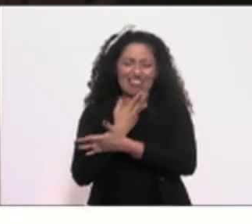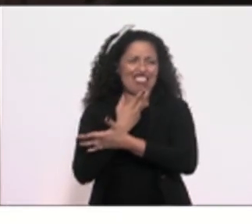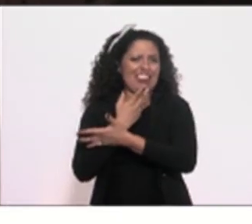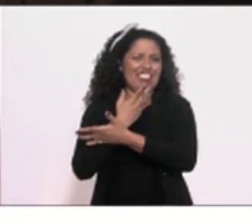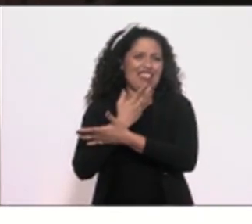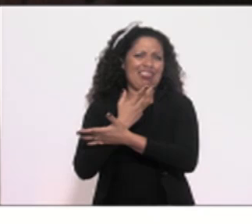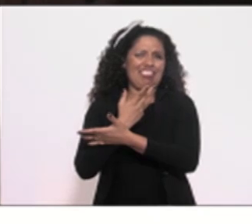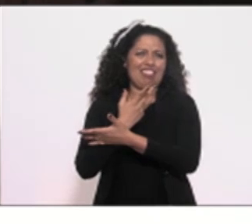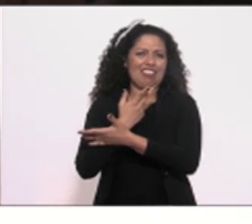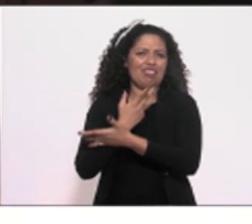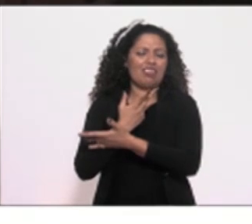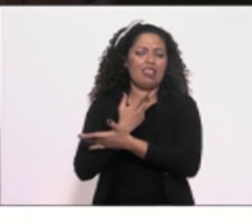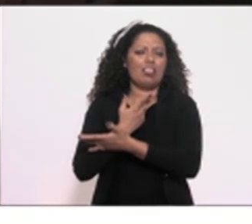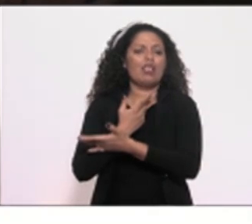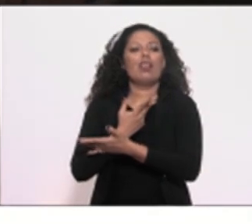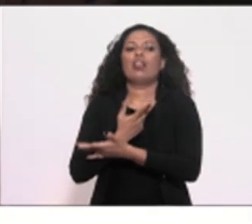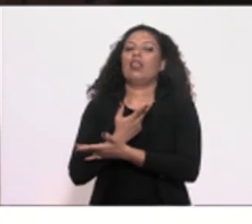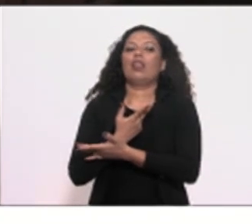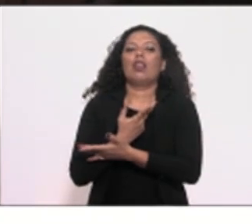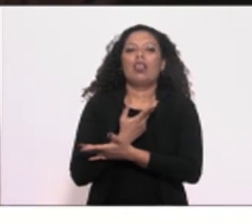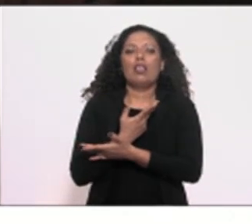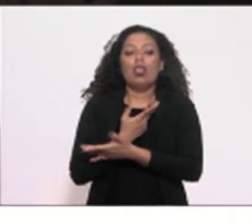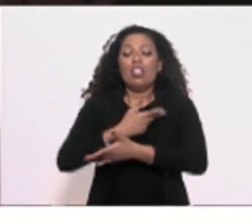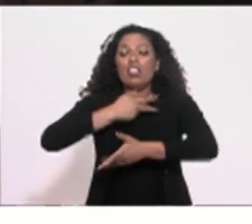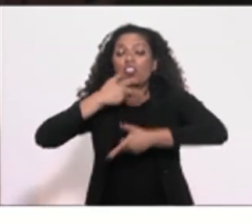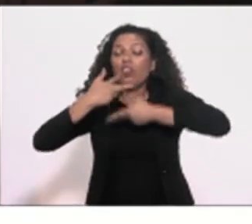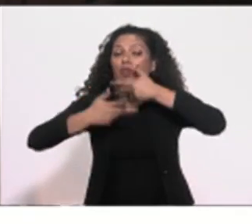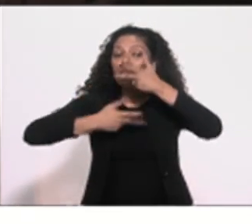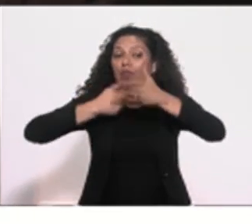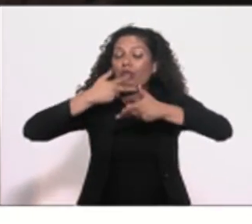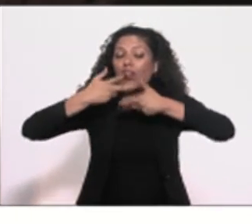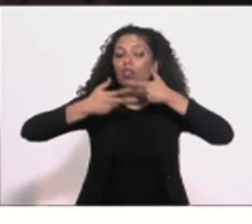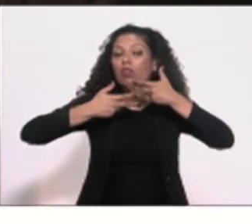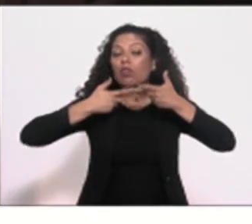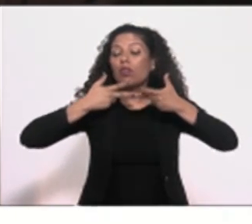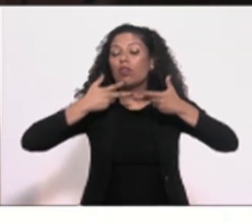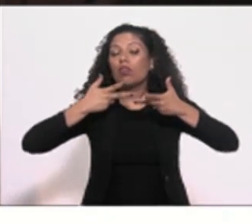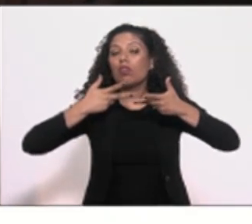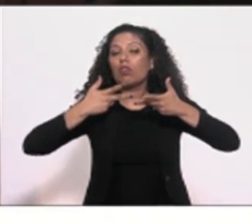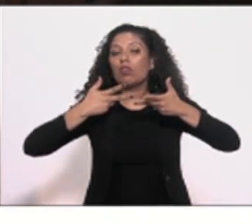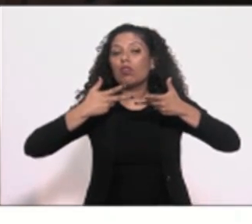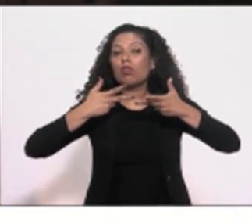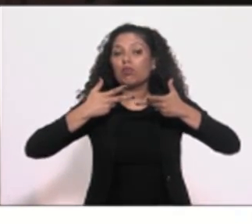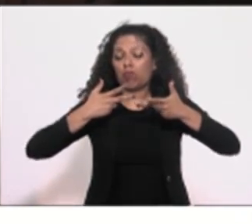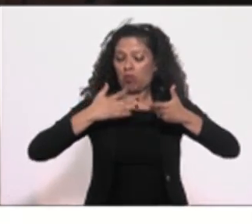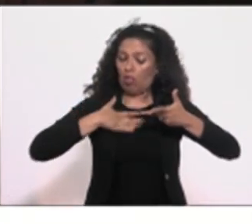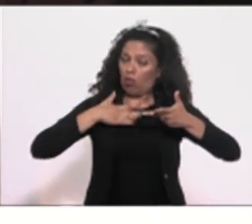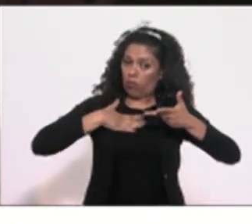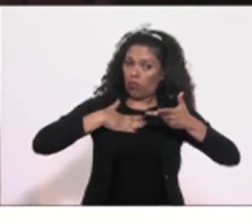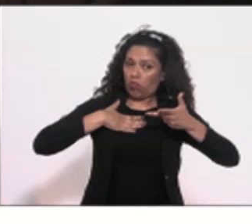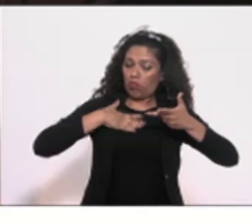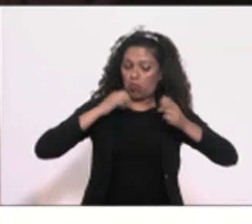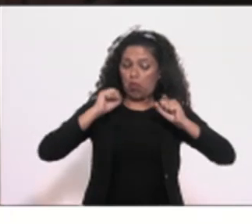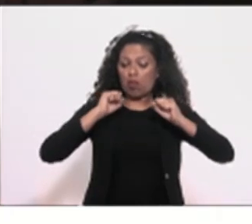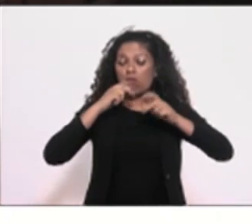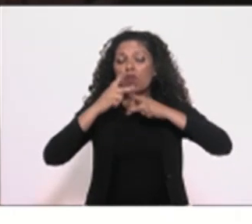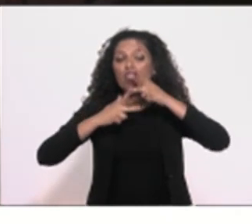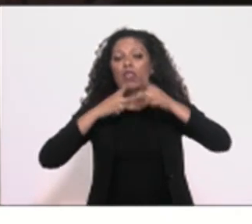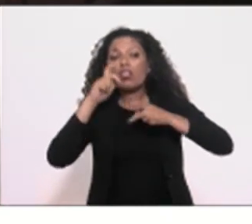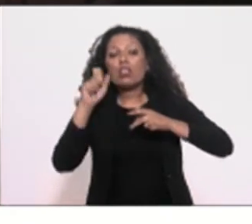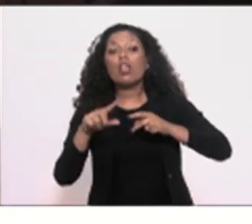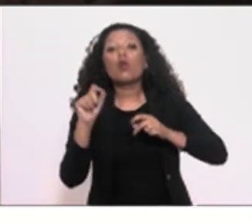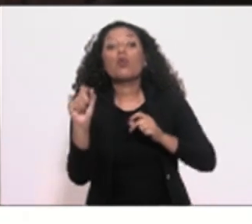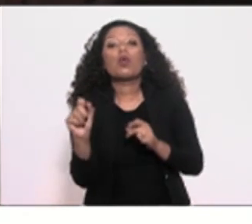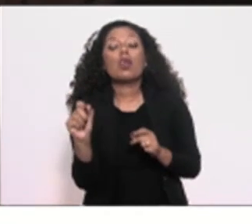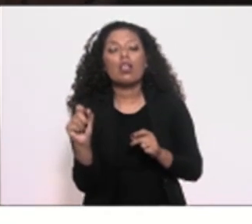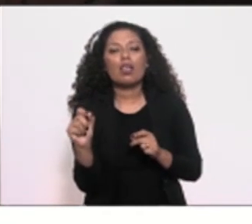uma afirmação, que eu diria até, com